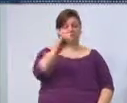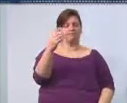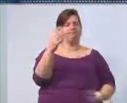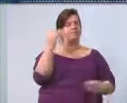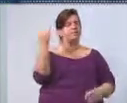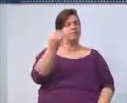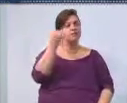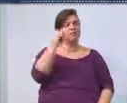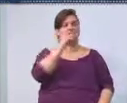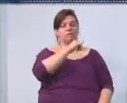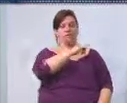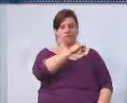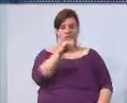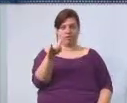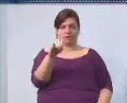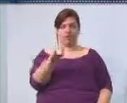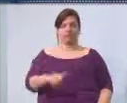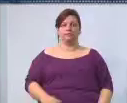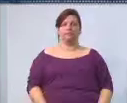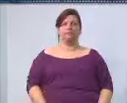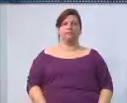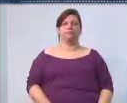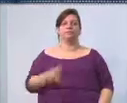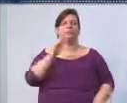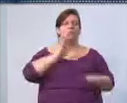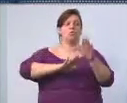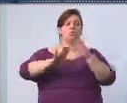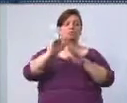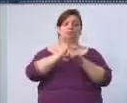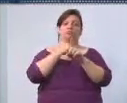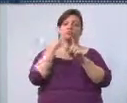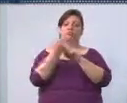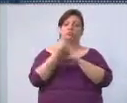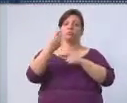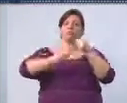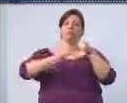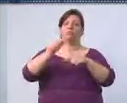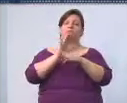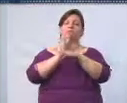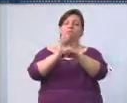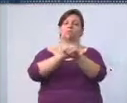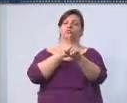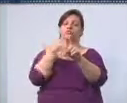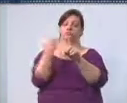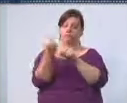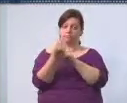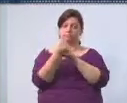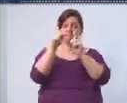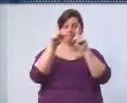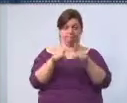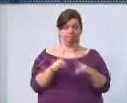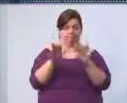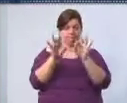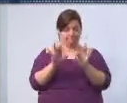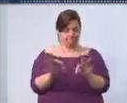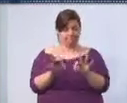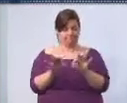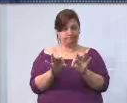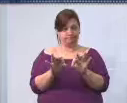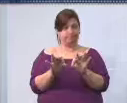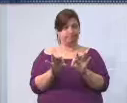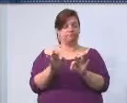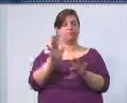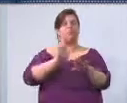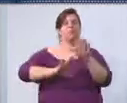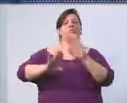importante dizer, que o controle social da política de assistência social é, efetivamente, o